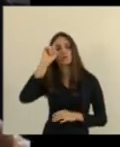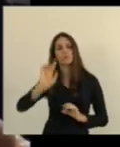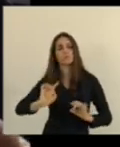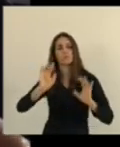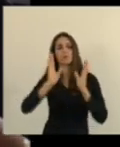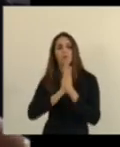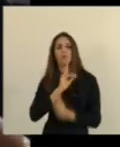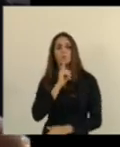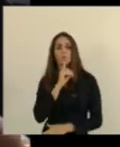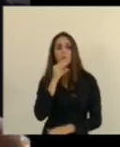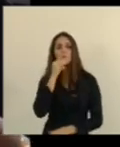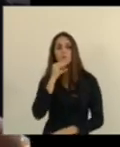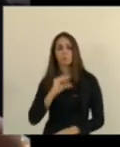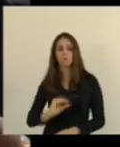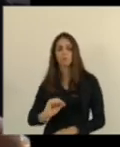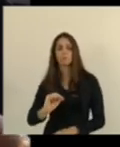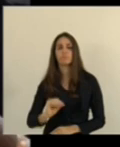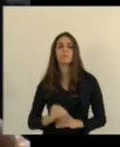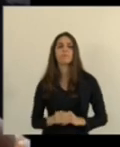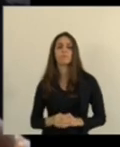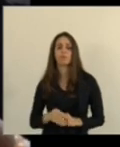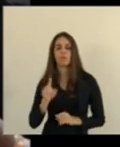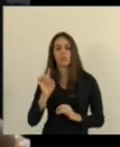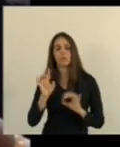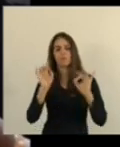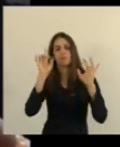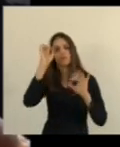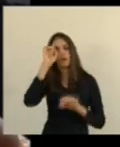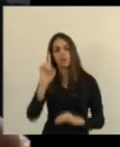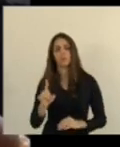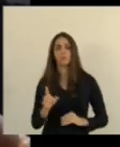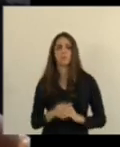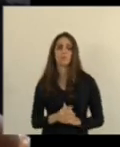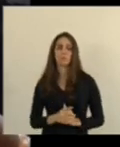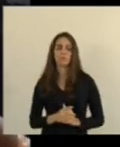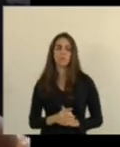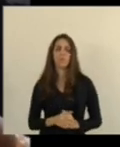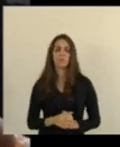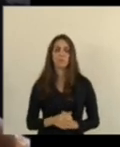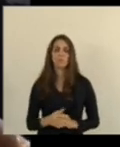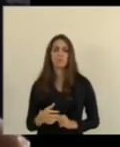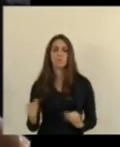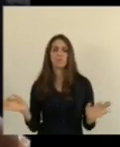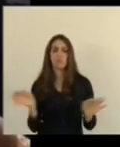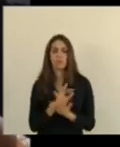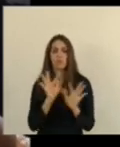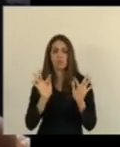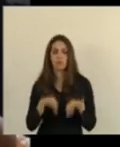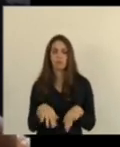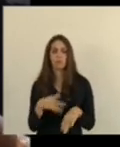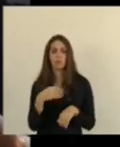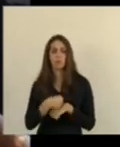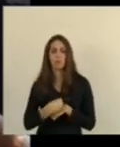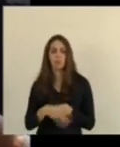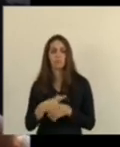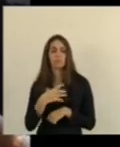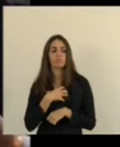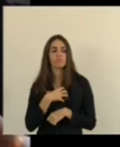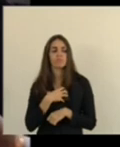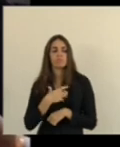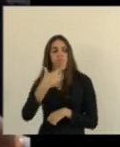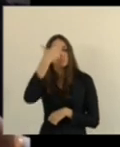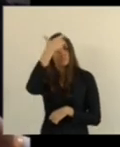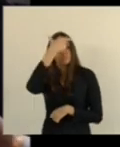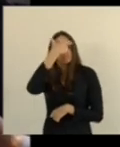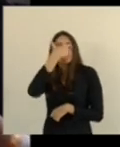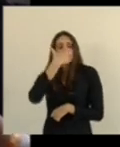aniversário, foi um dia especial. Eu encerro dizendo que me considero uma